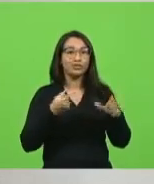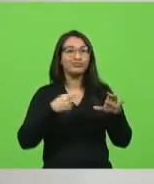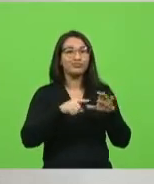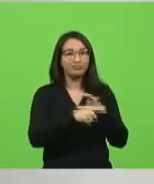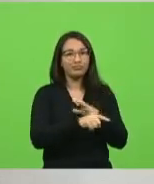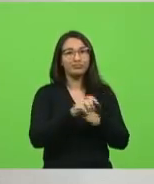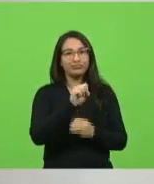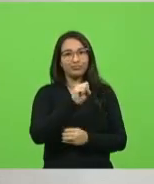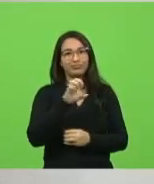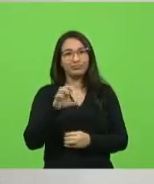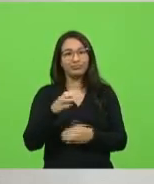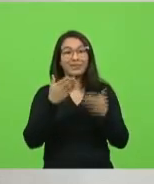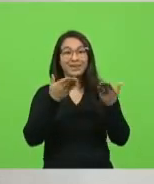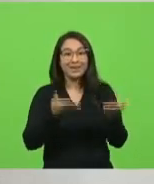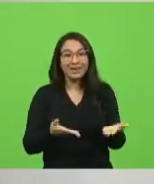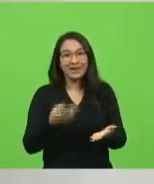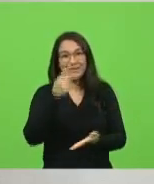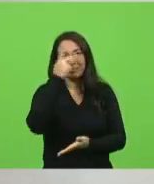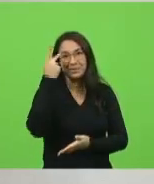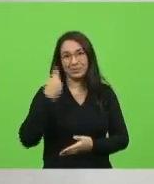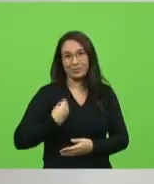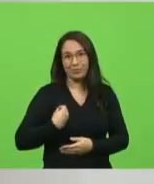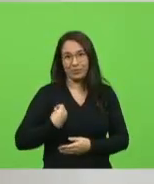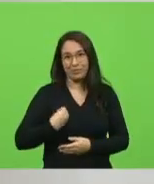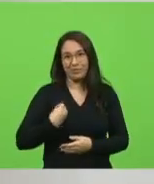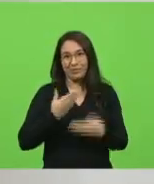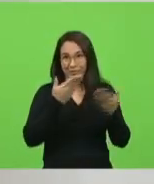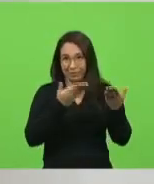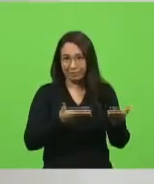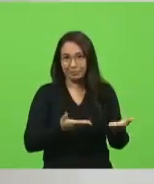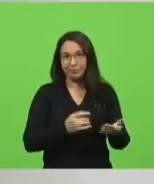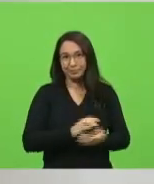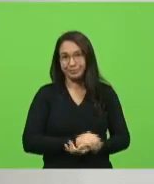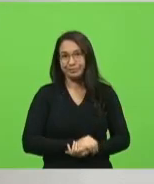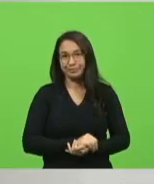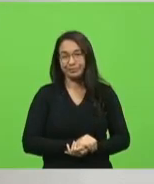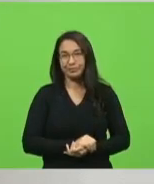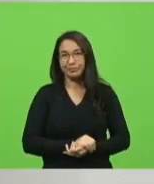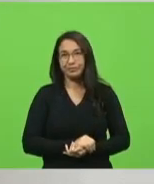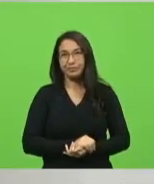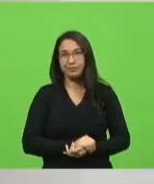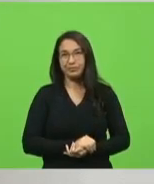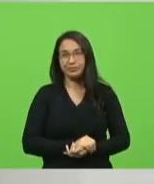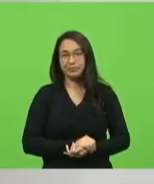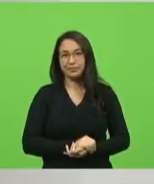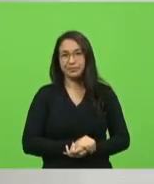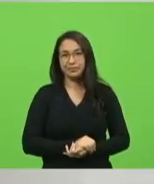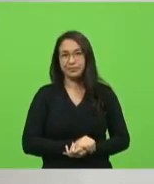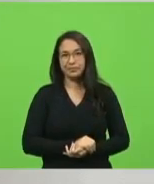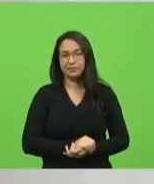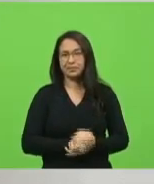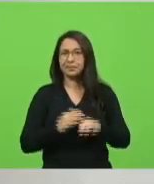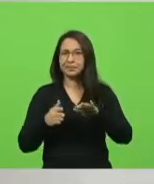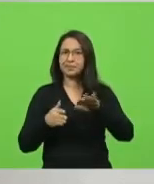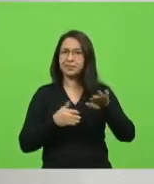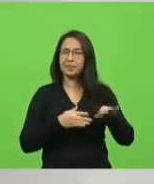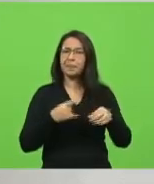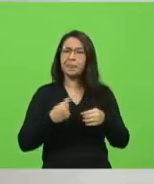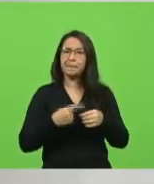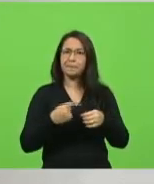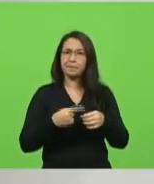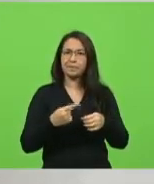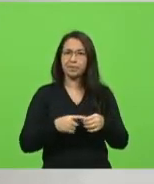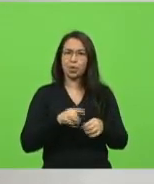que as pessoas vivem. Falando em municípios, todos os